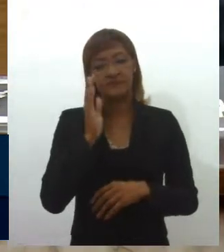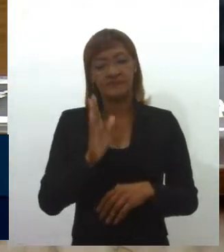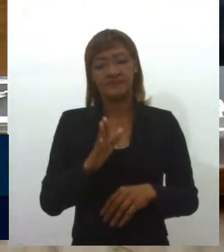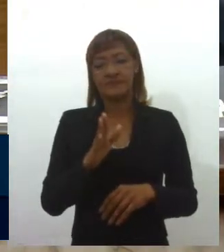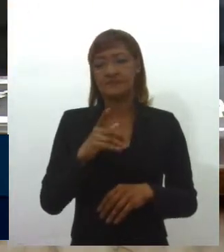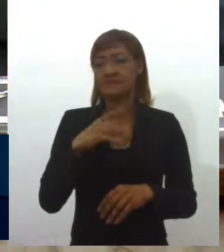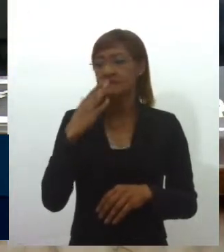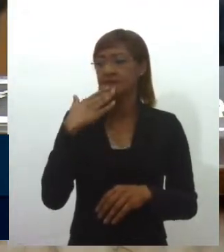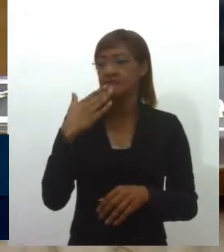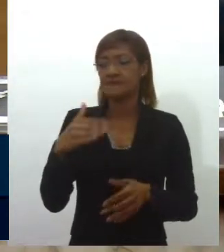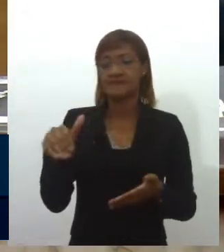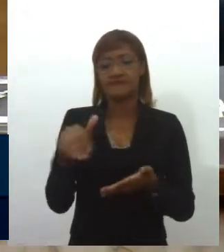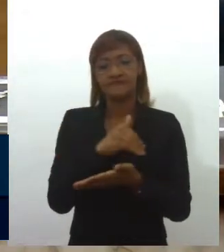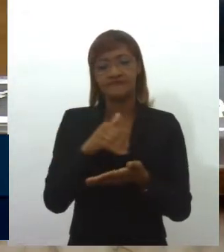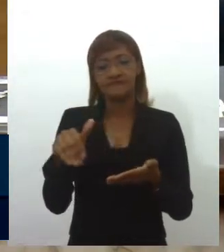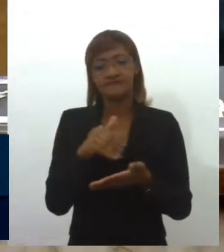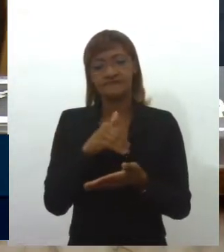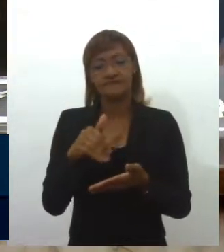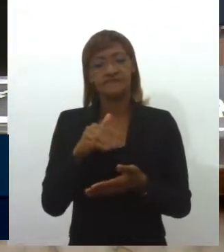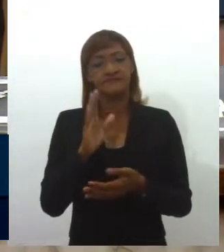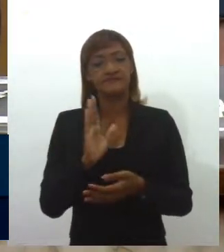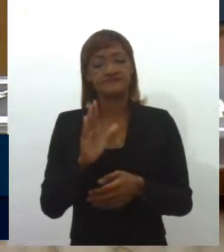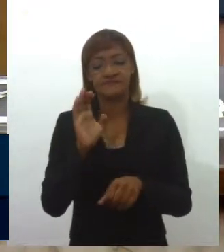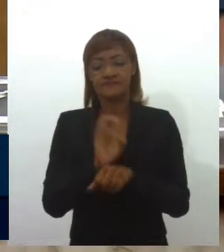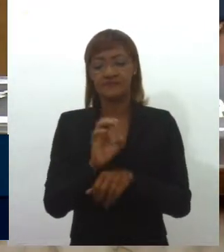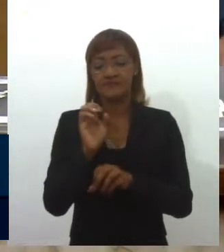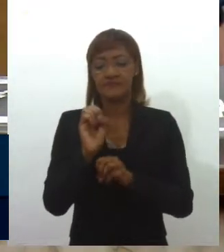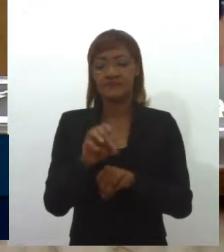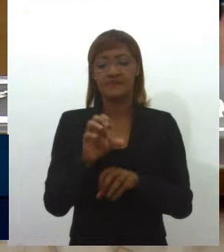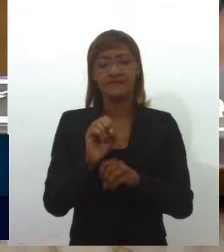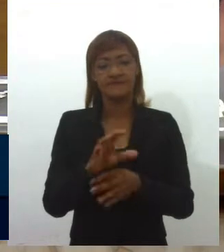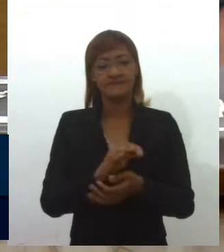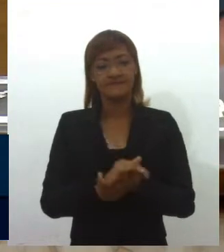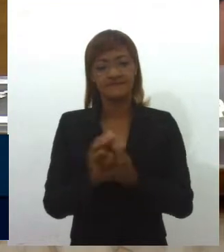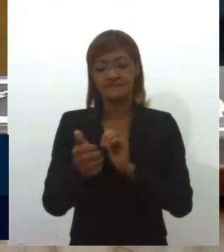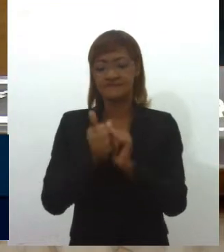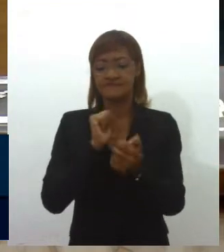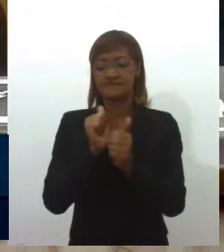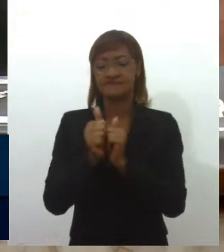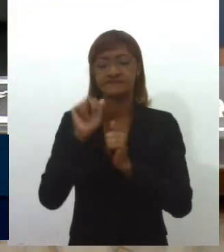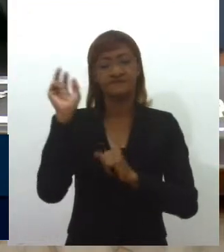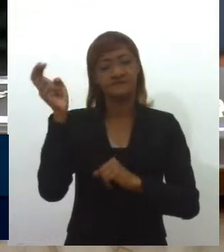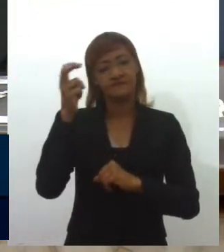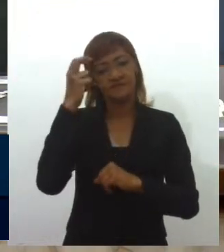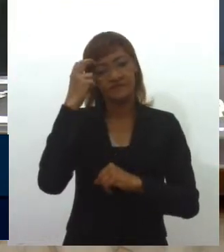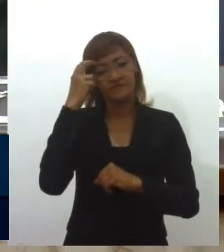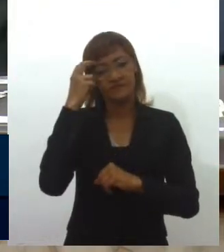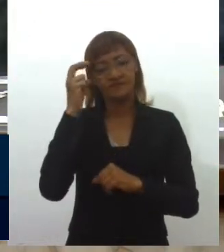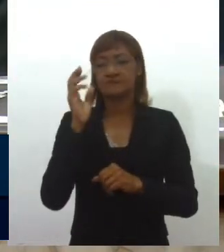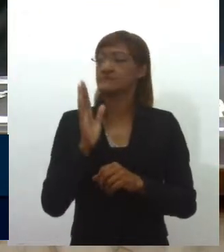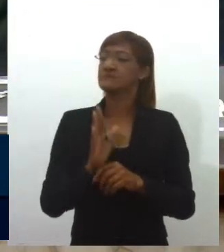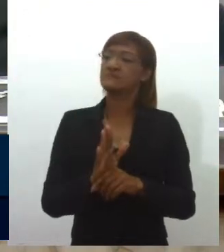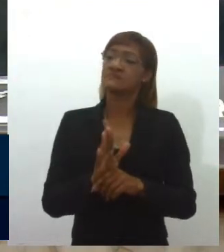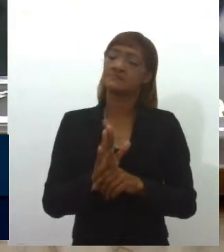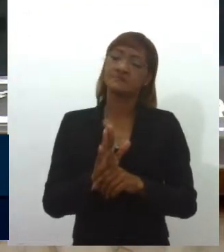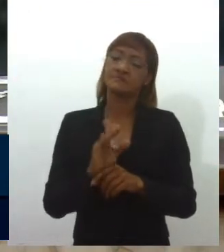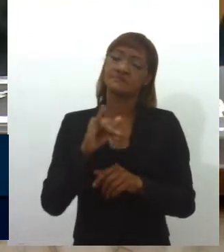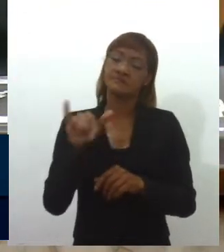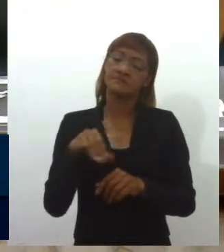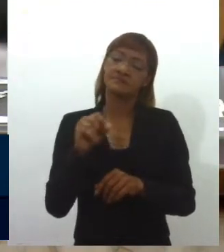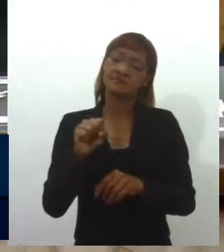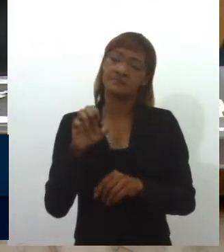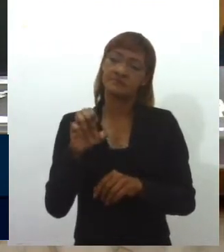secretário de Estado de Educação, do Esporte e da Cultura, senhor José Modesto dos Passos